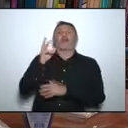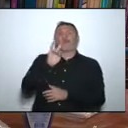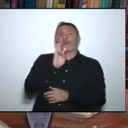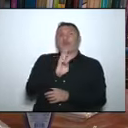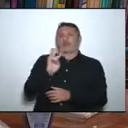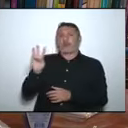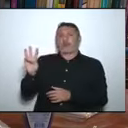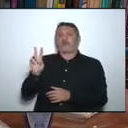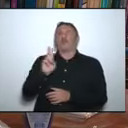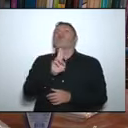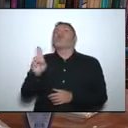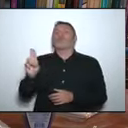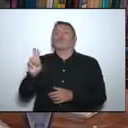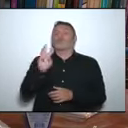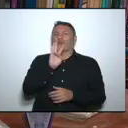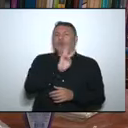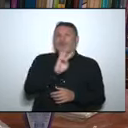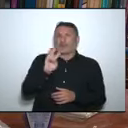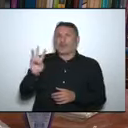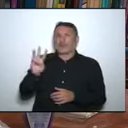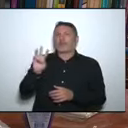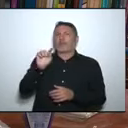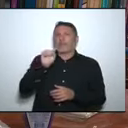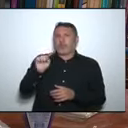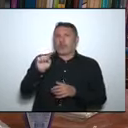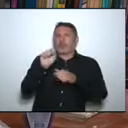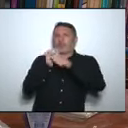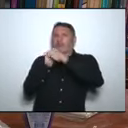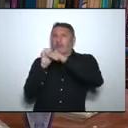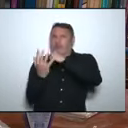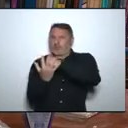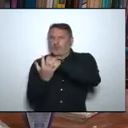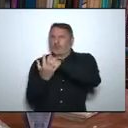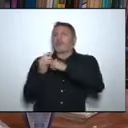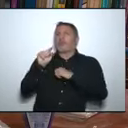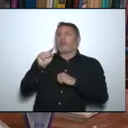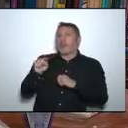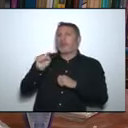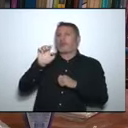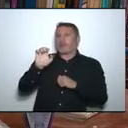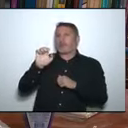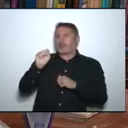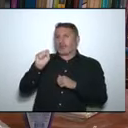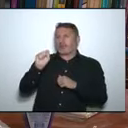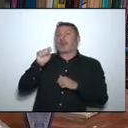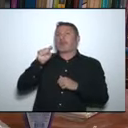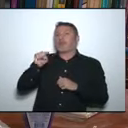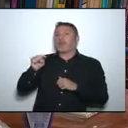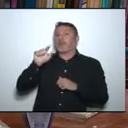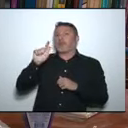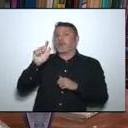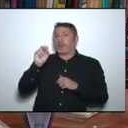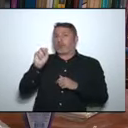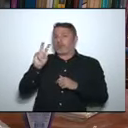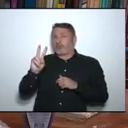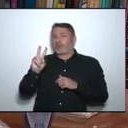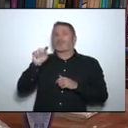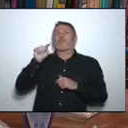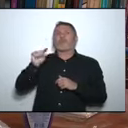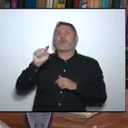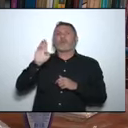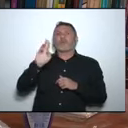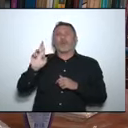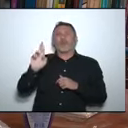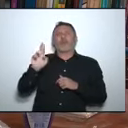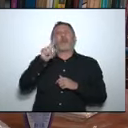.gov.br, coronavírus.es.gov.br. Esse site já está com todas as